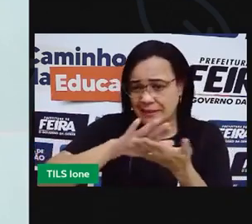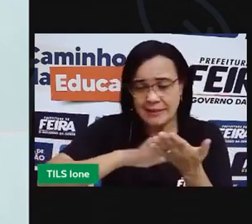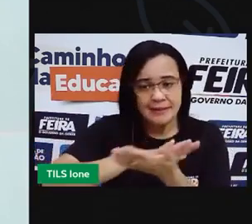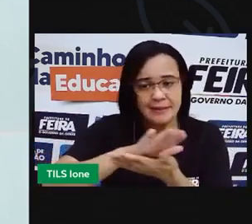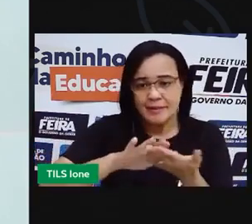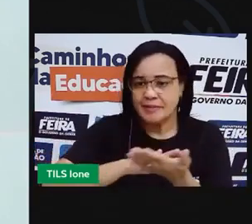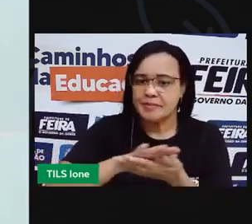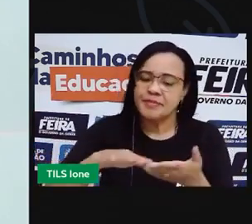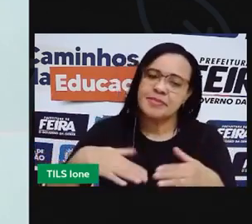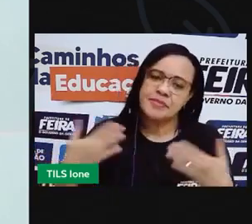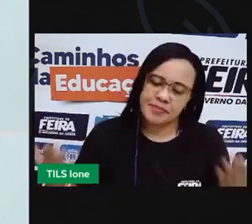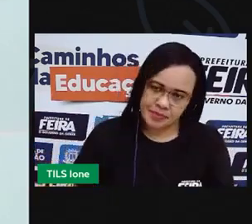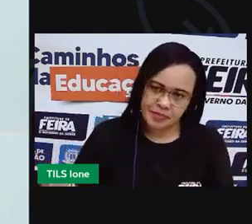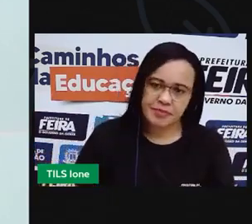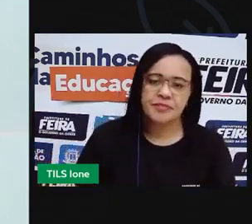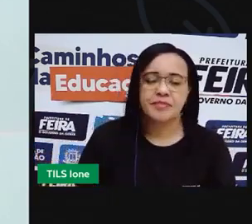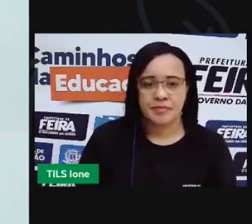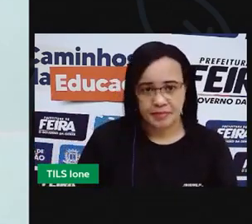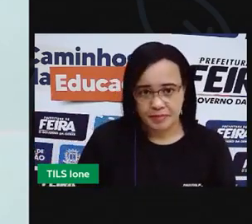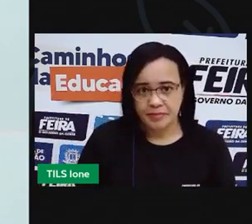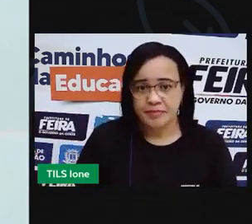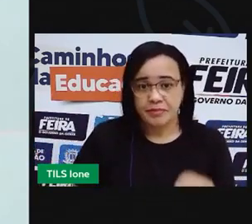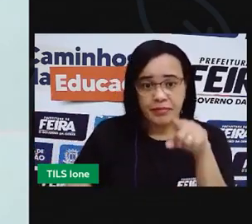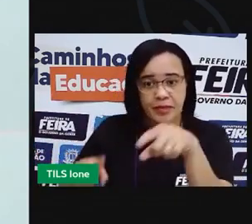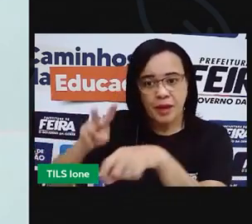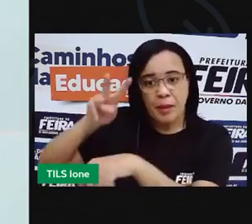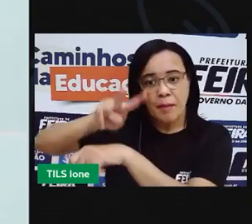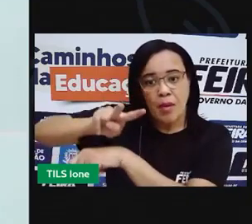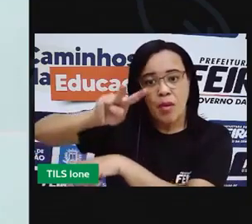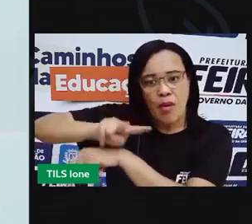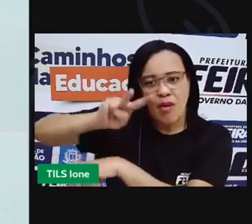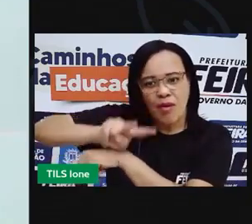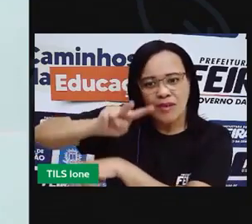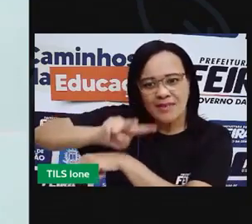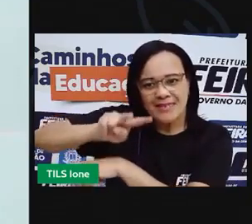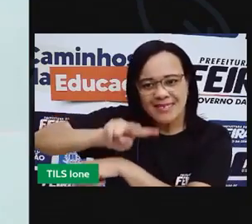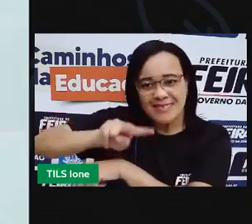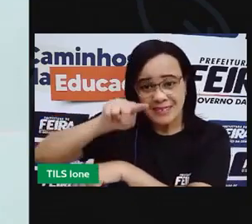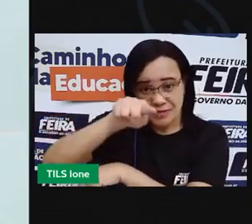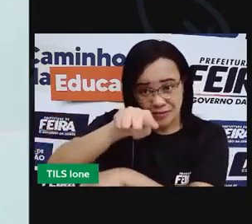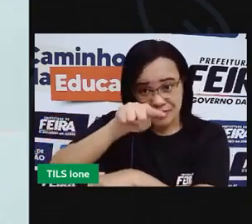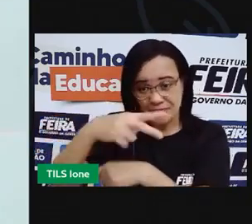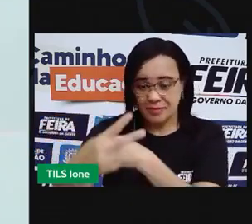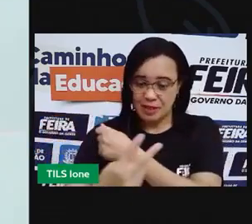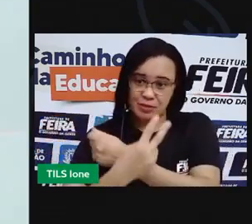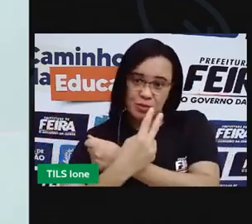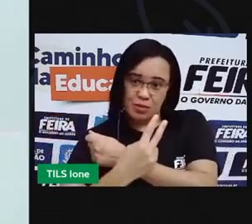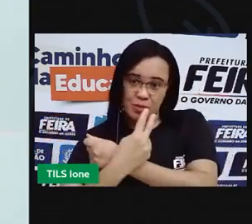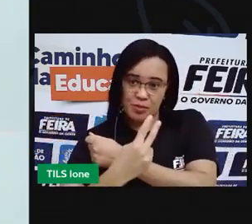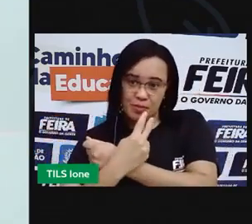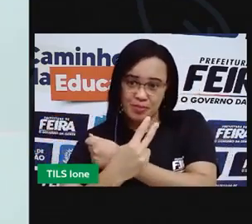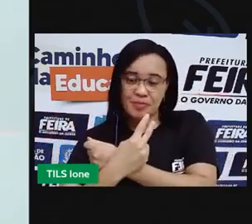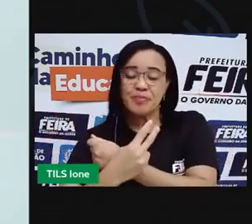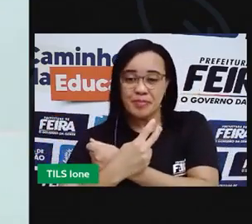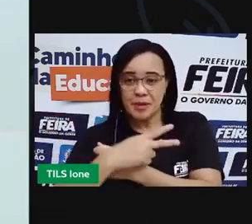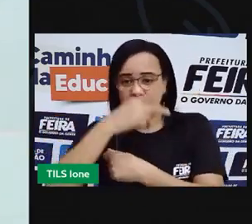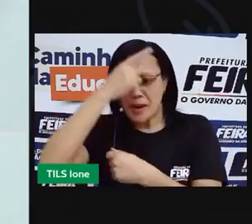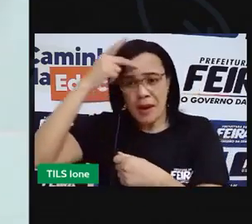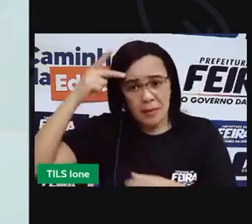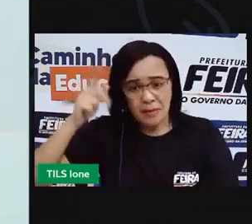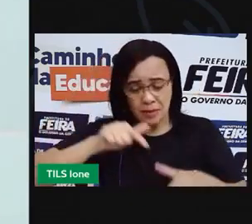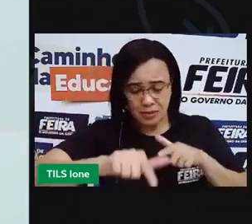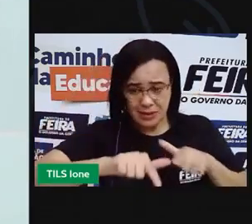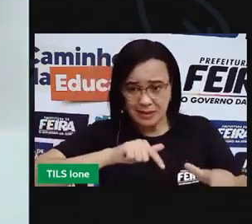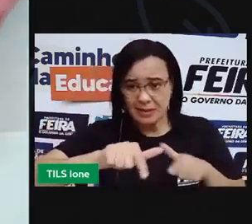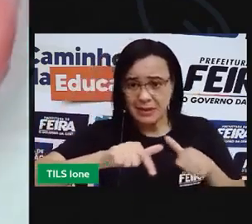pete então está protegendo ali você e a pessoa que vai coletar esse vidro